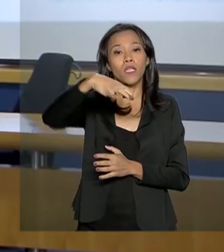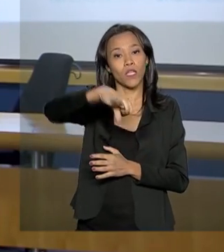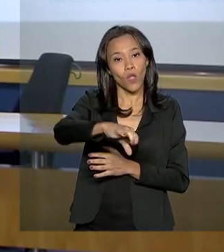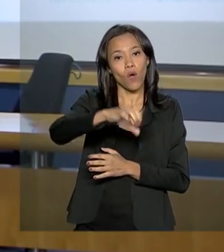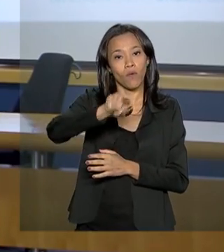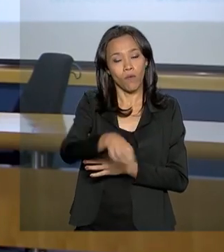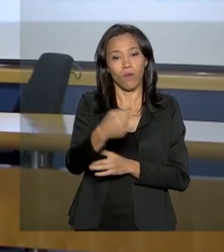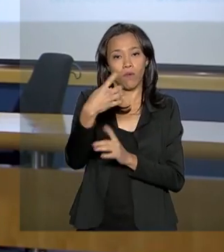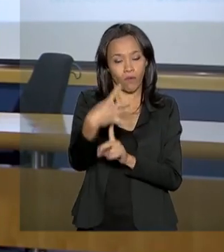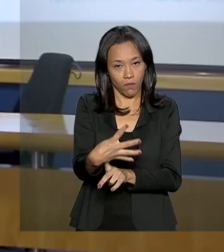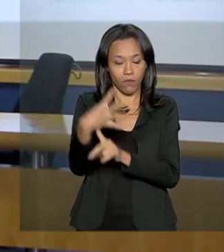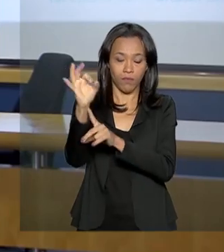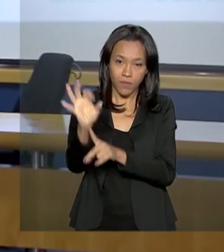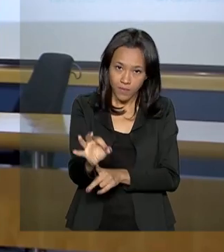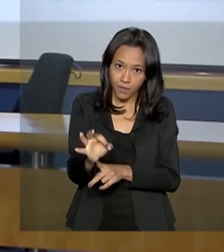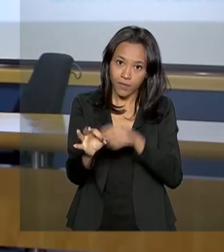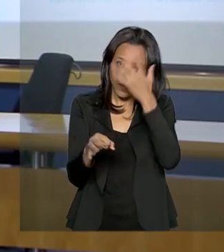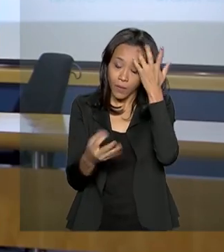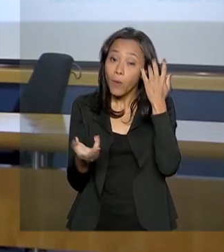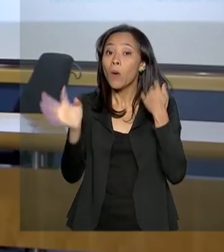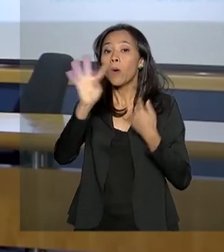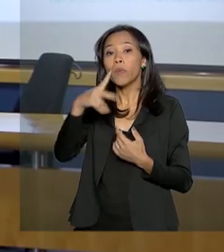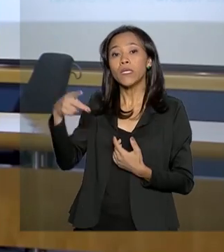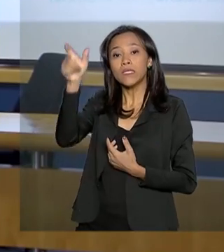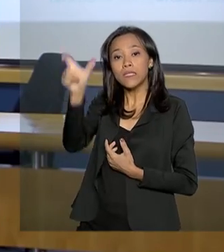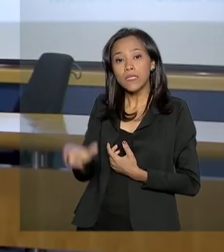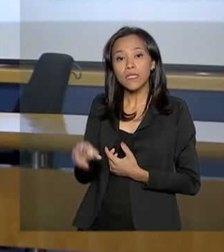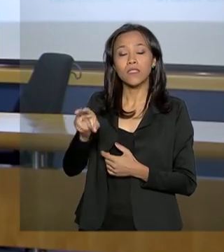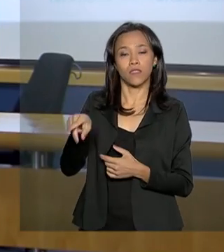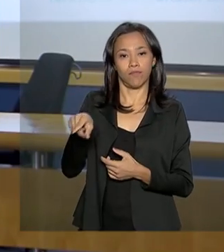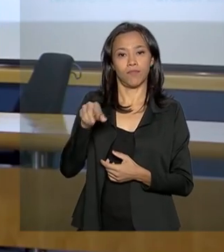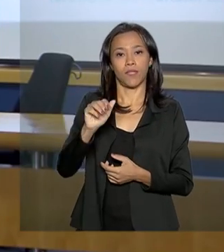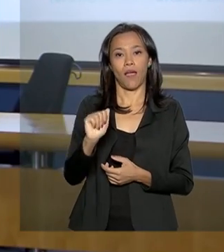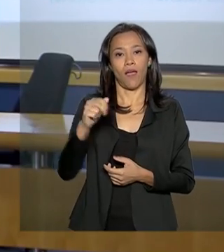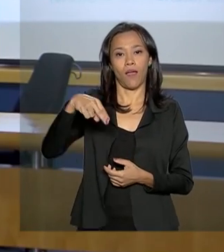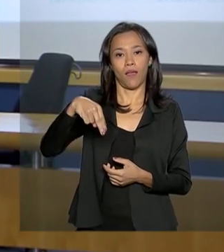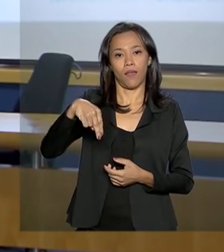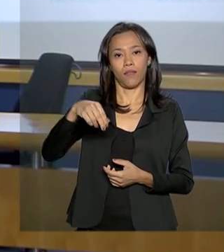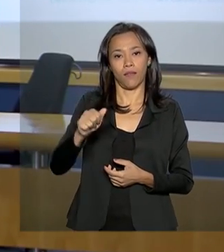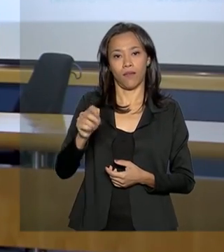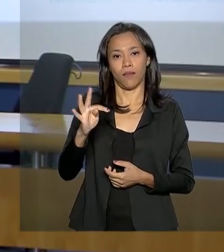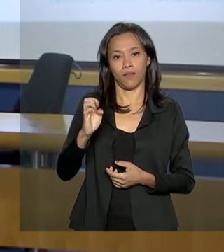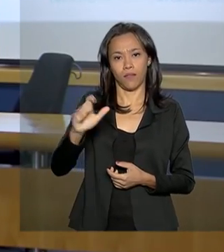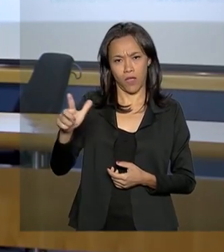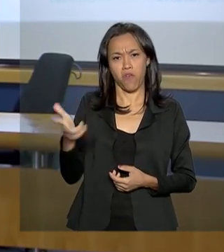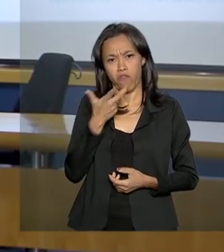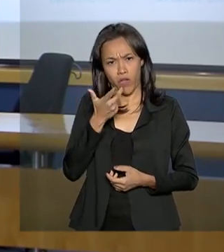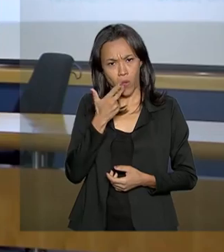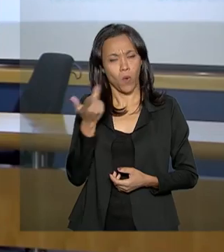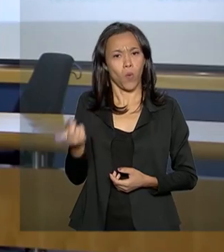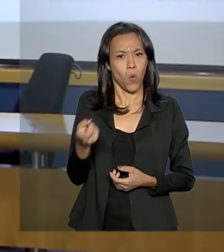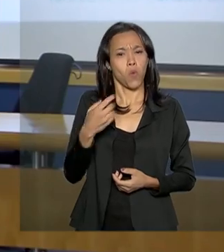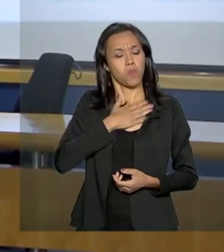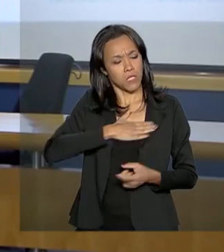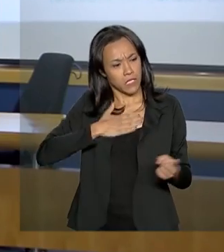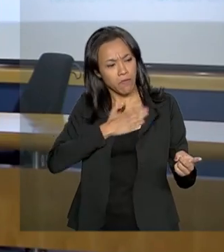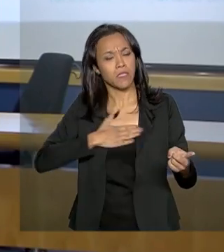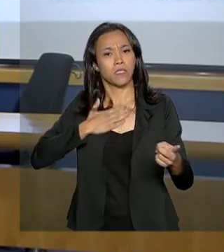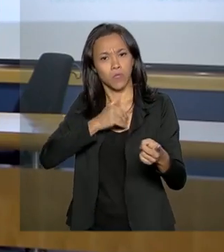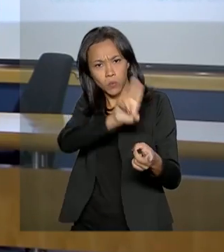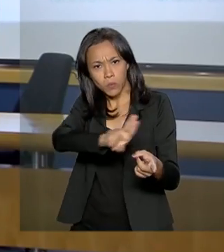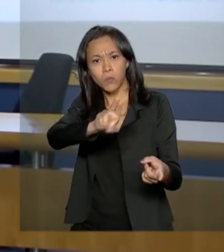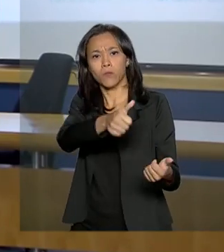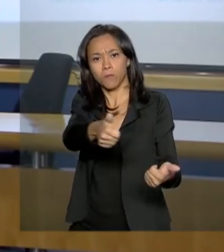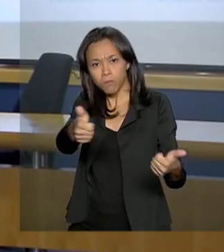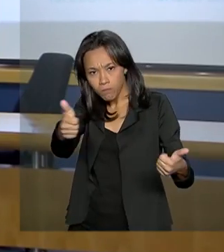,4%. O presidente da Anatel falou sobre esse aumento no nível de satisfação dos consumidores. No